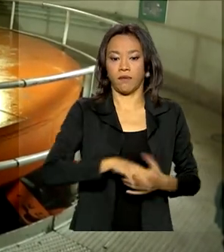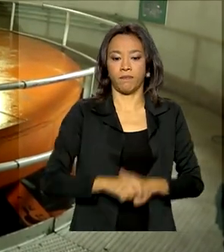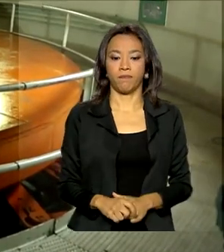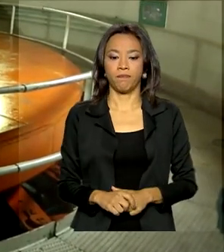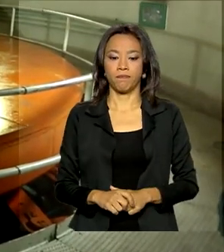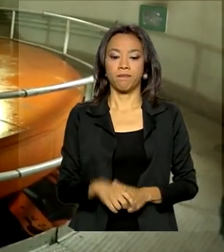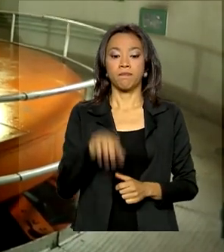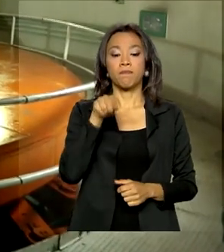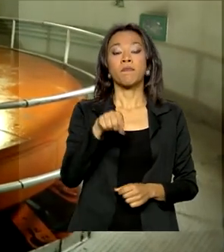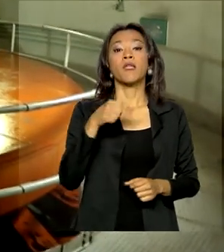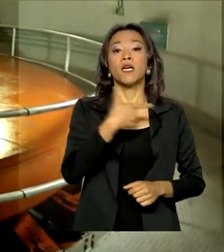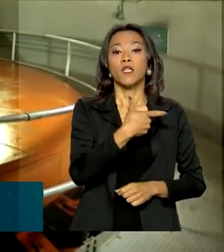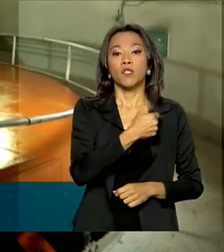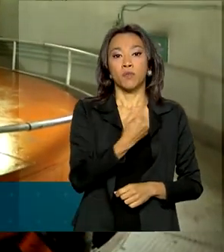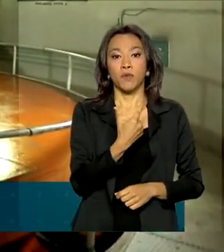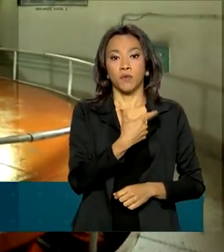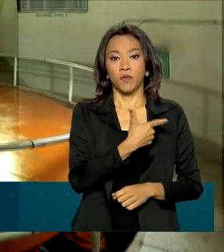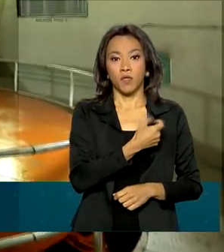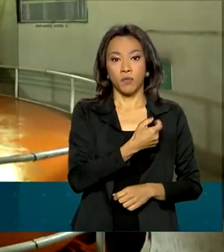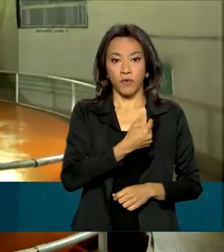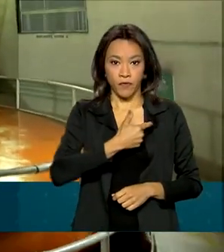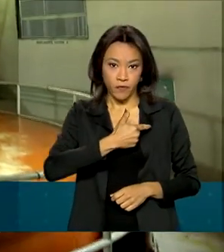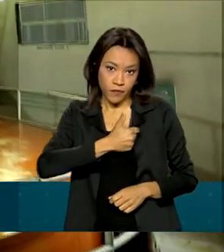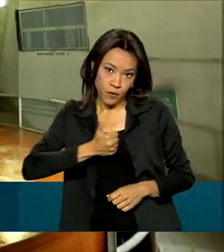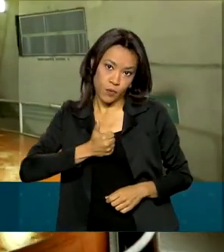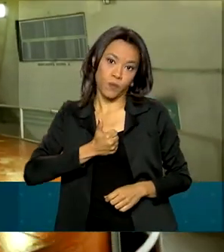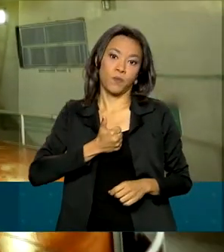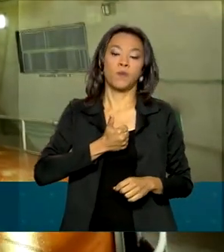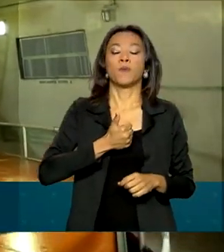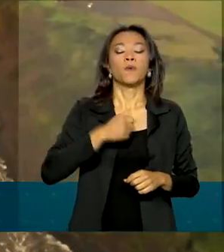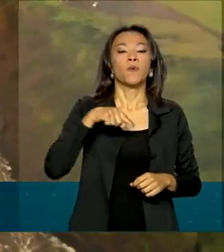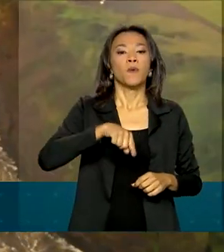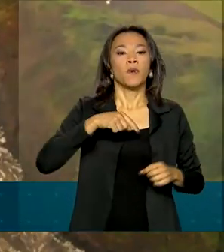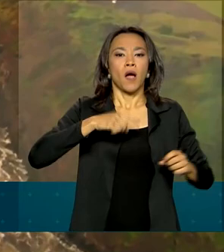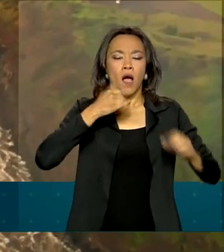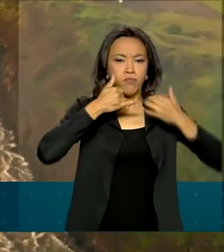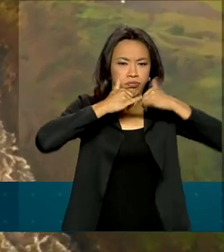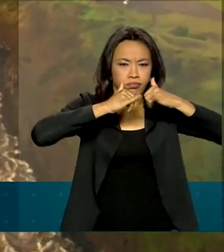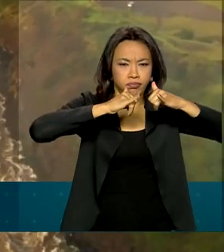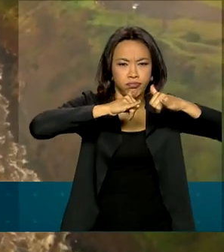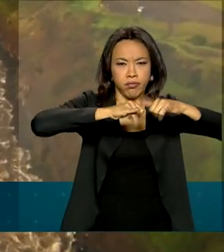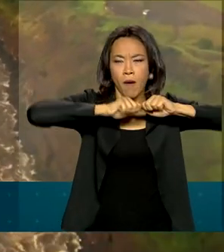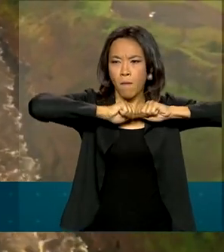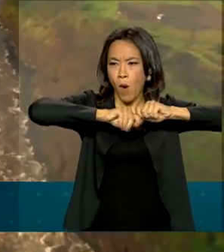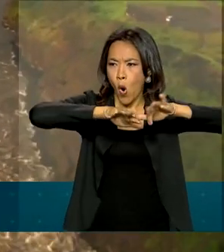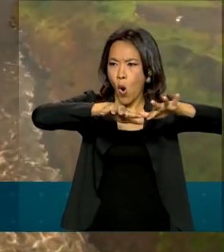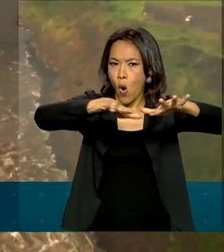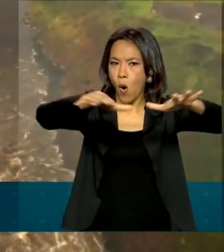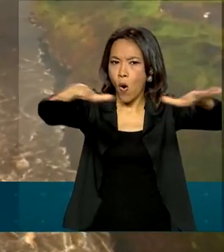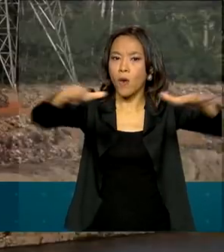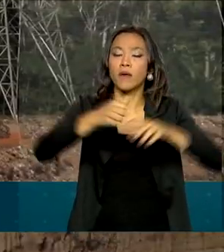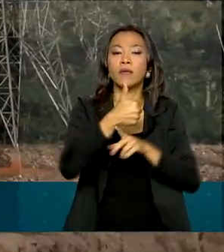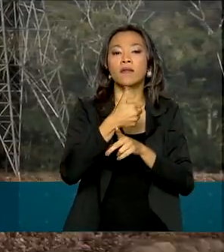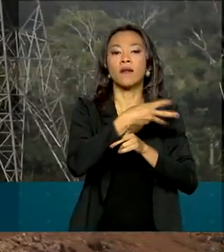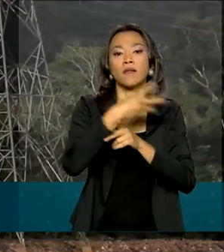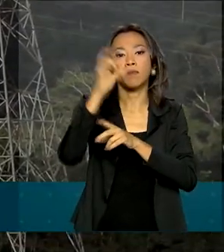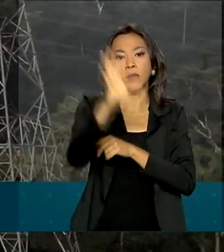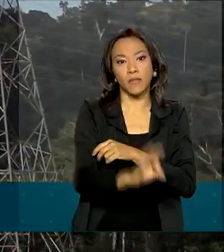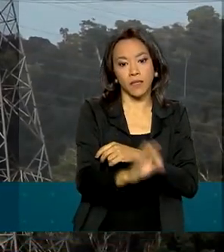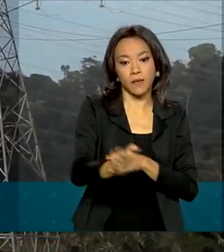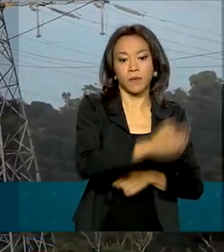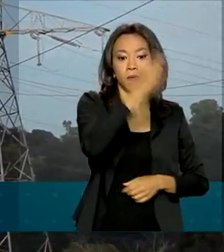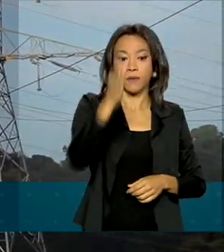Apenas em 2021, a capacidade de geração de energia elétrica foi expandida em 13% e a